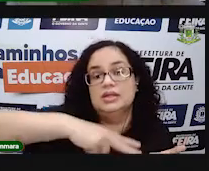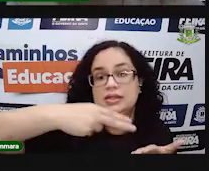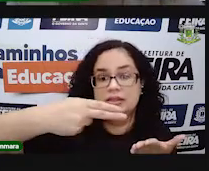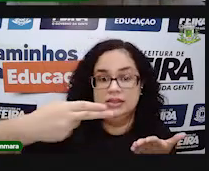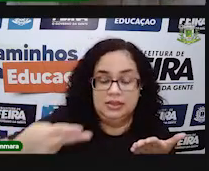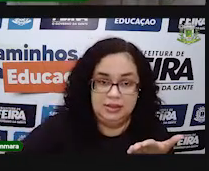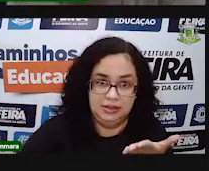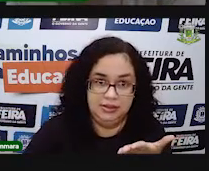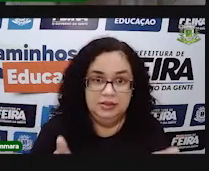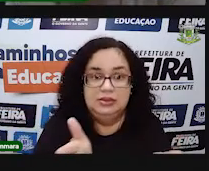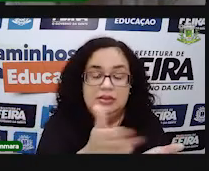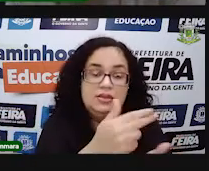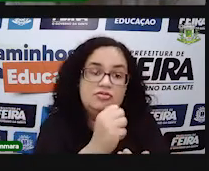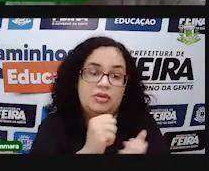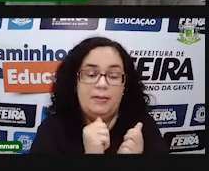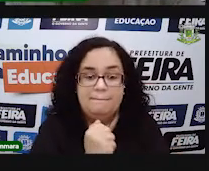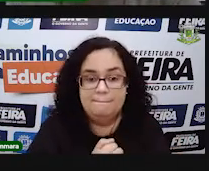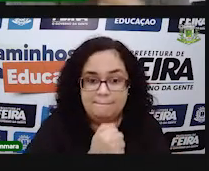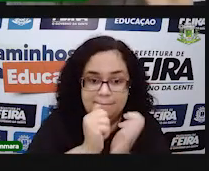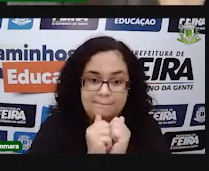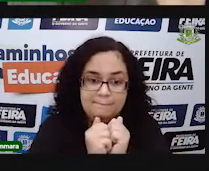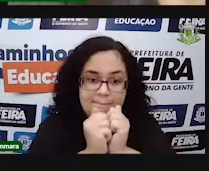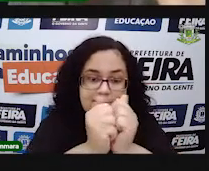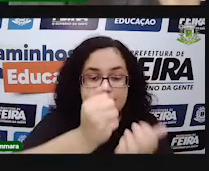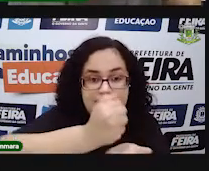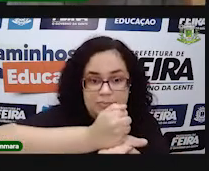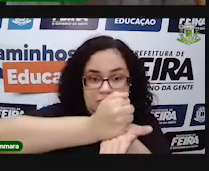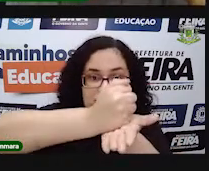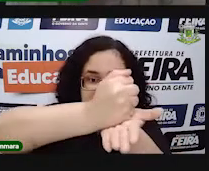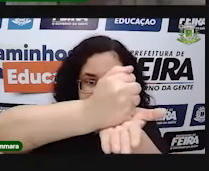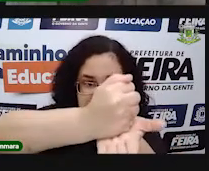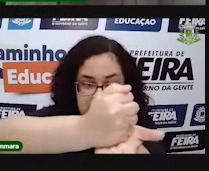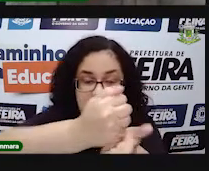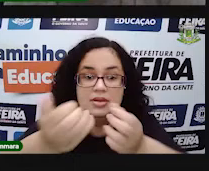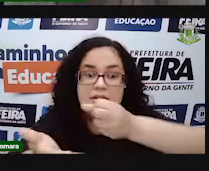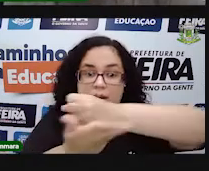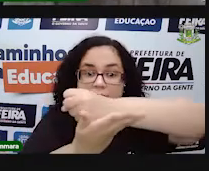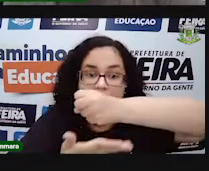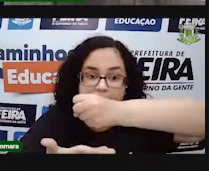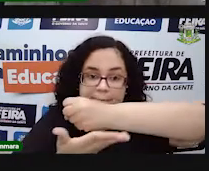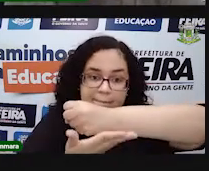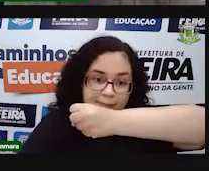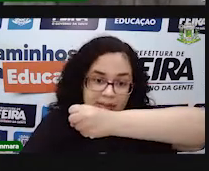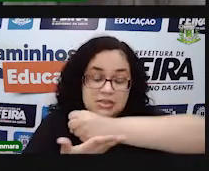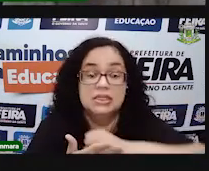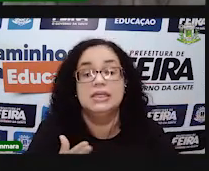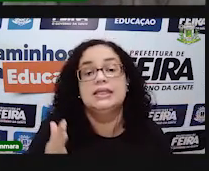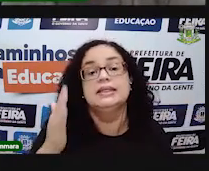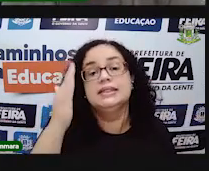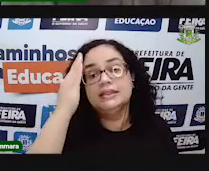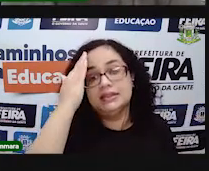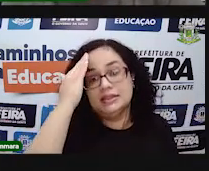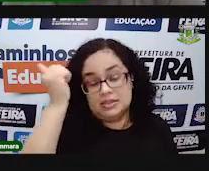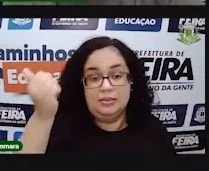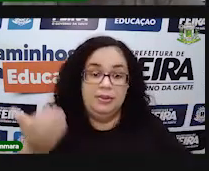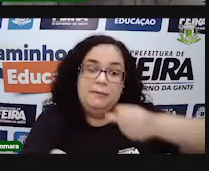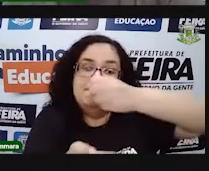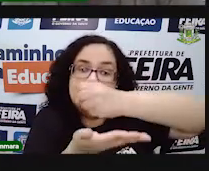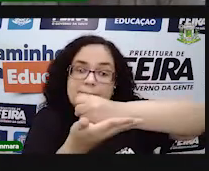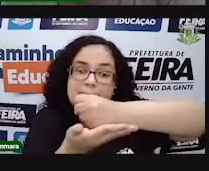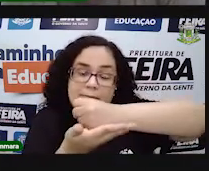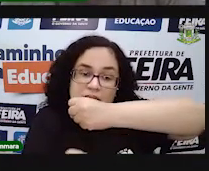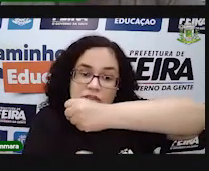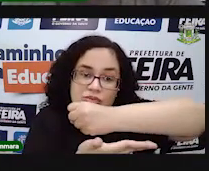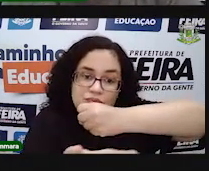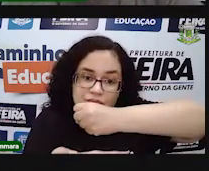base que é o que apoia a pirâmide. Quando ela cai ali na imagem, ela fica apoiada. Essa parte que apoia